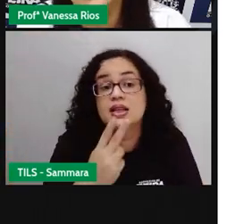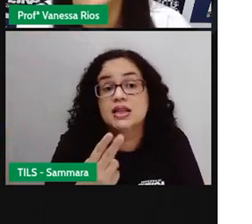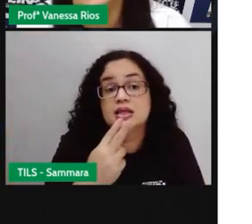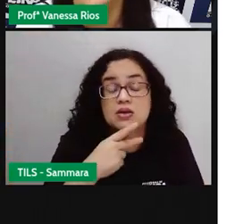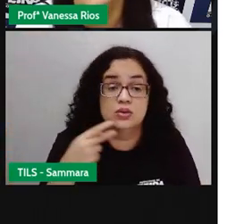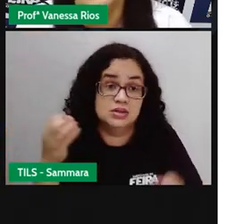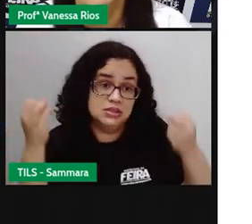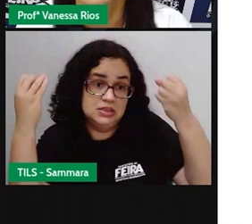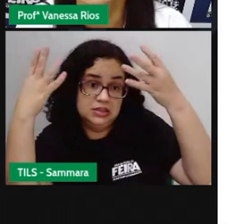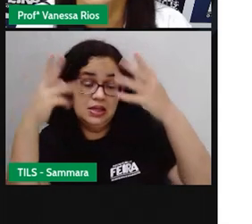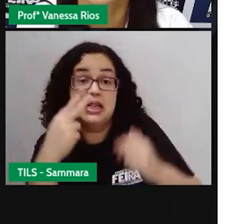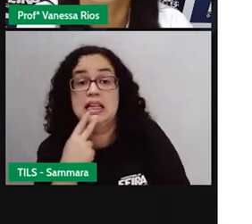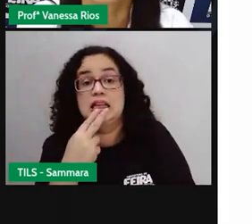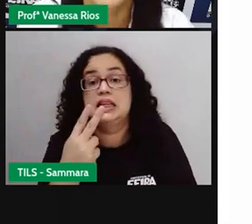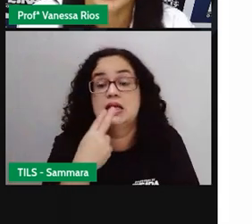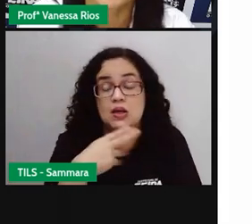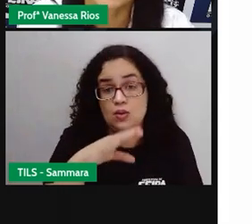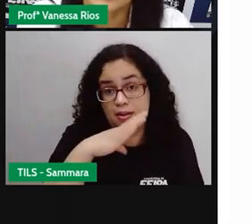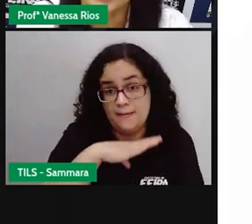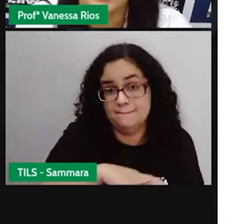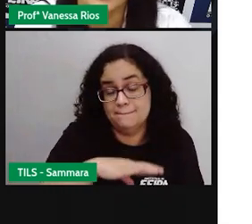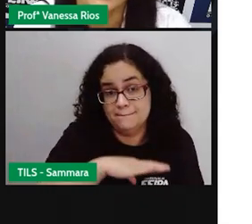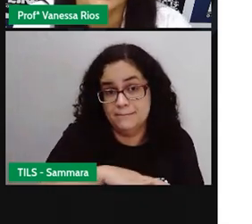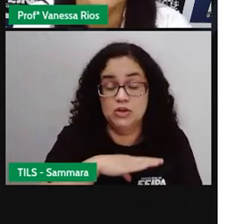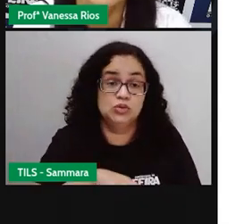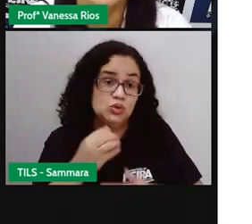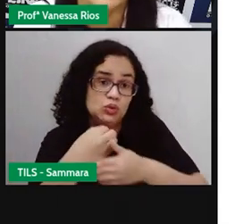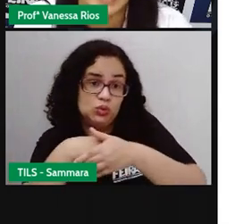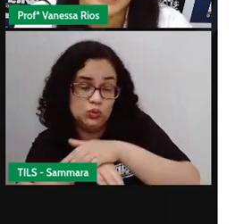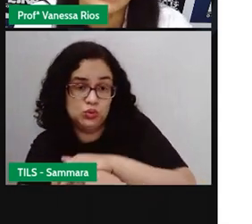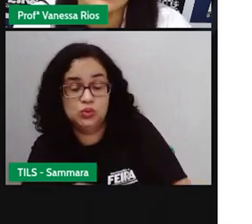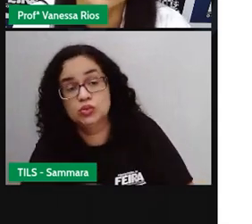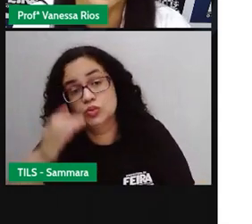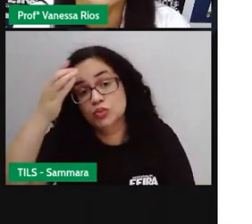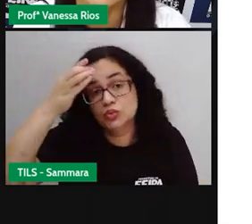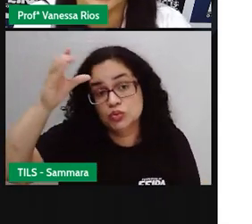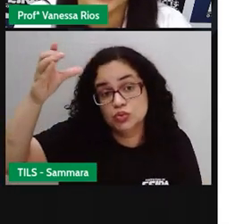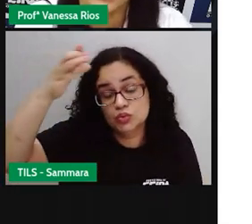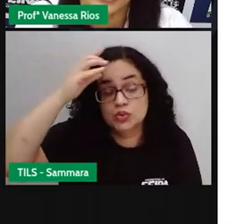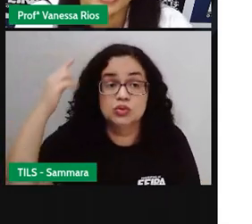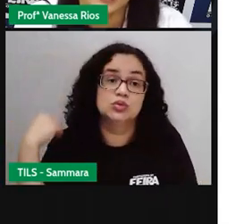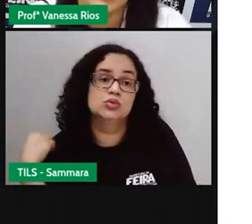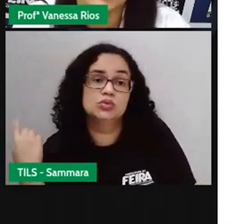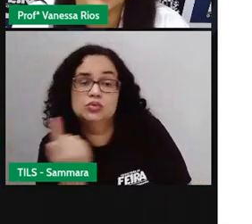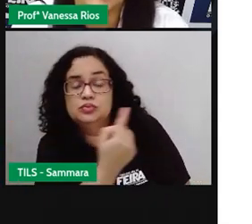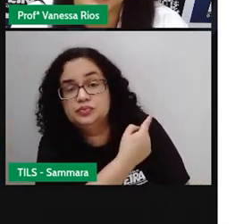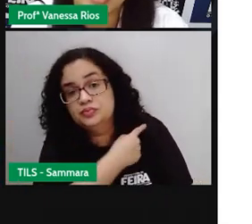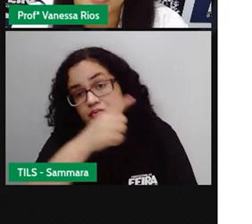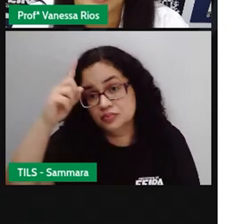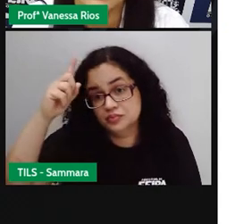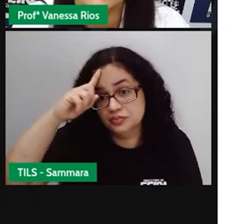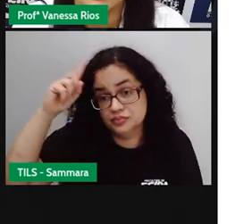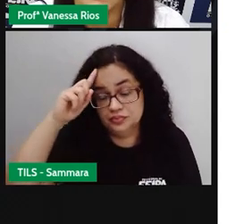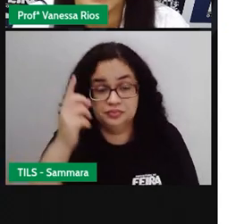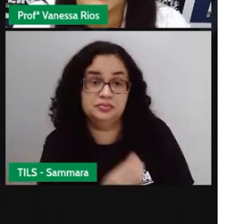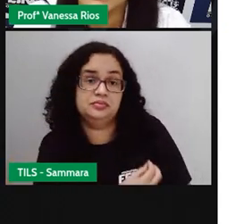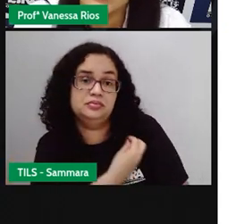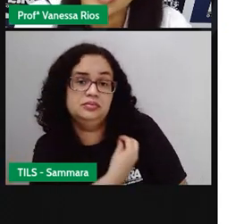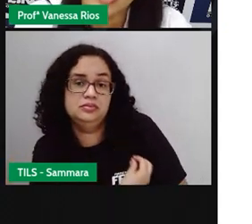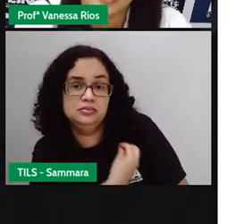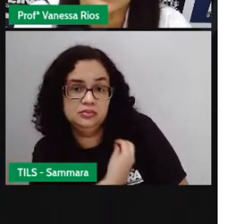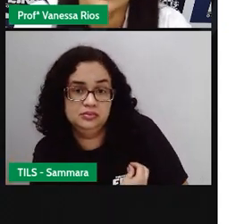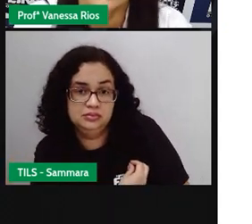portuguesa e muitos outros hábitos, né, culturais do nosso dia a dia, da nossa vivência, são